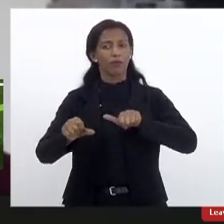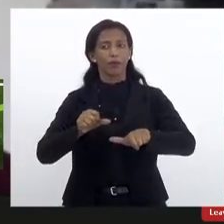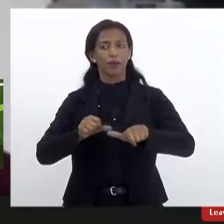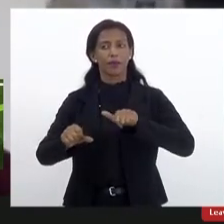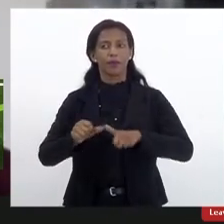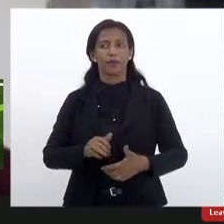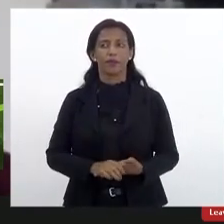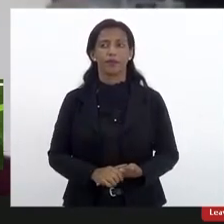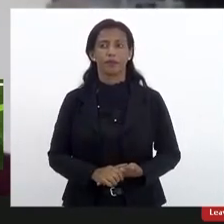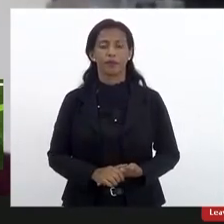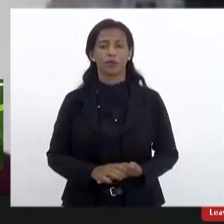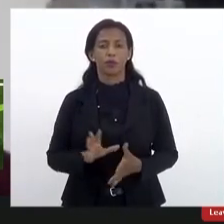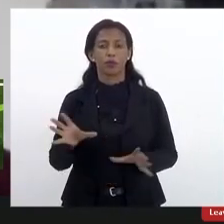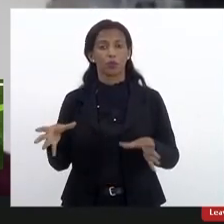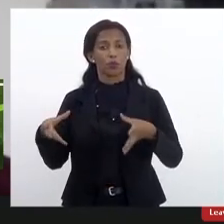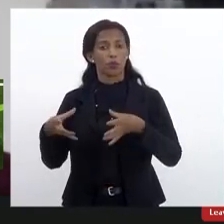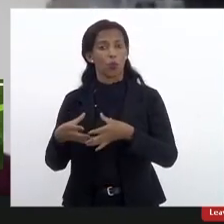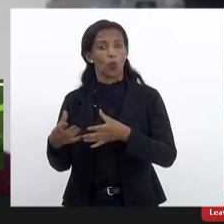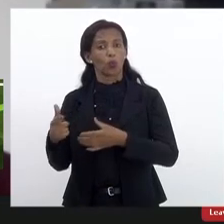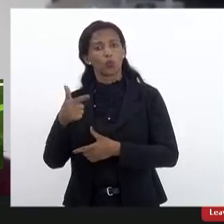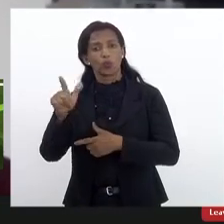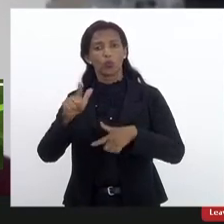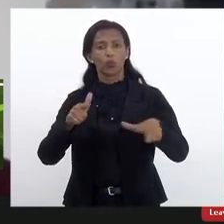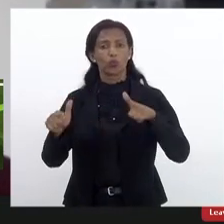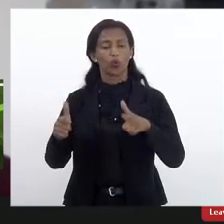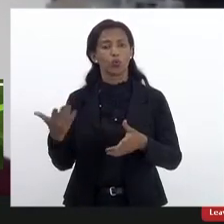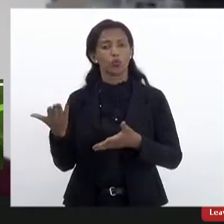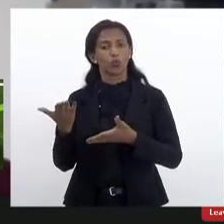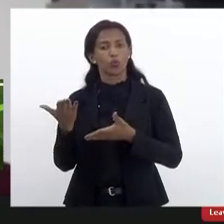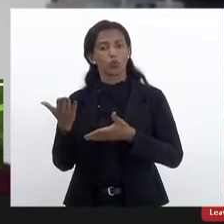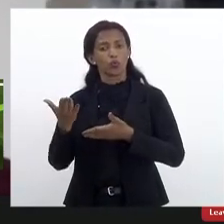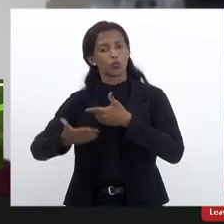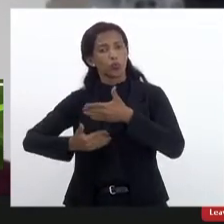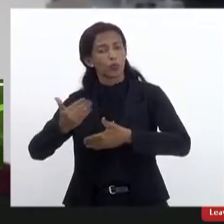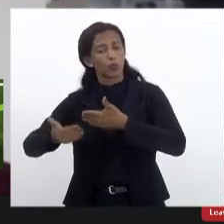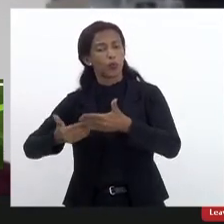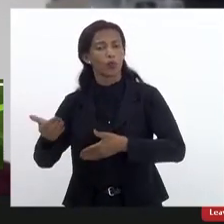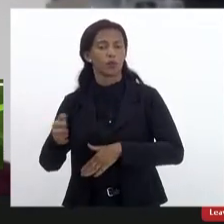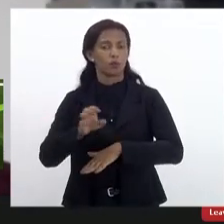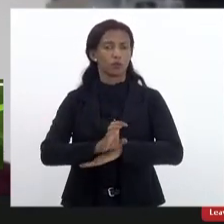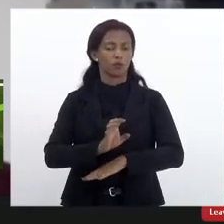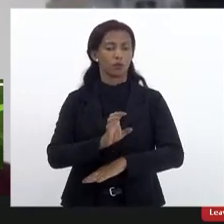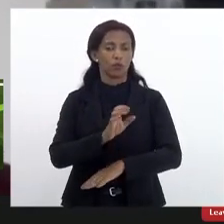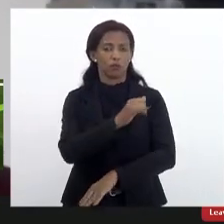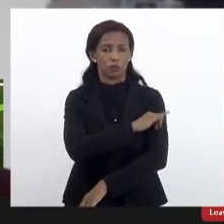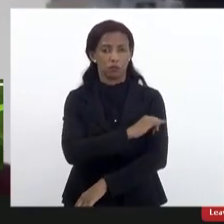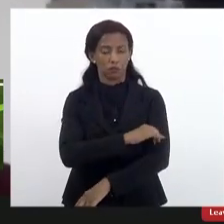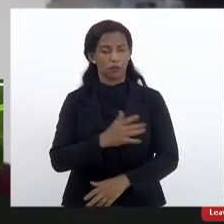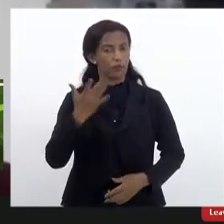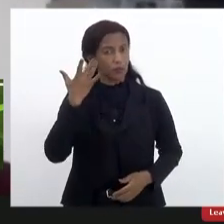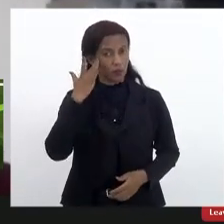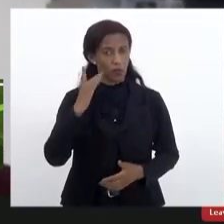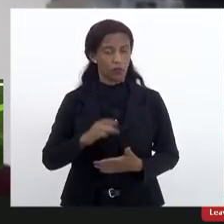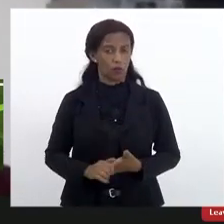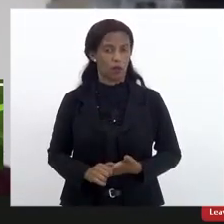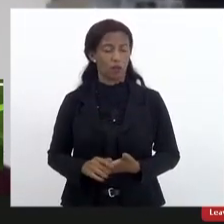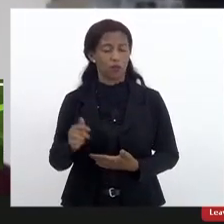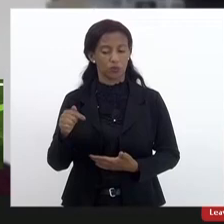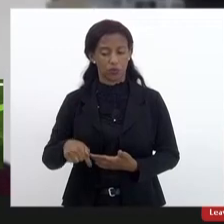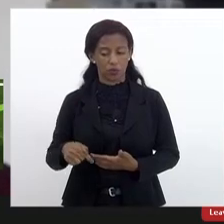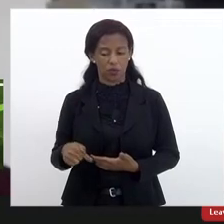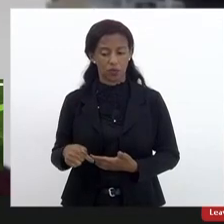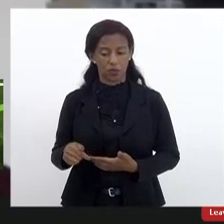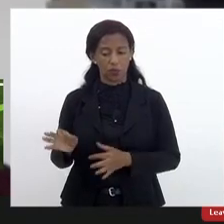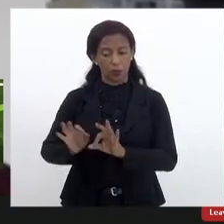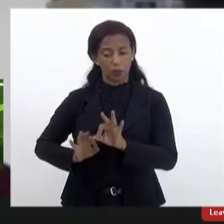com os demais atores dos processos educacionais no estado do Rio de Janeiro eu acho que a situação do